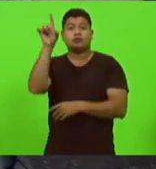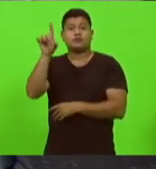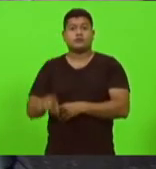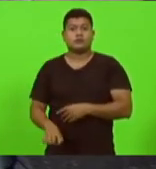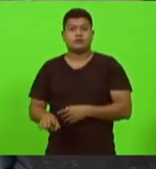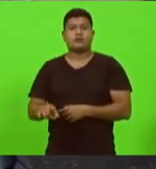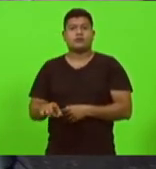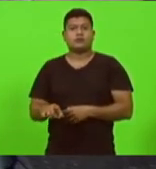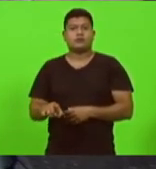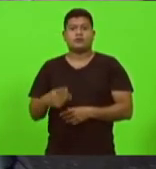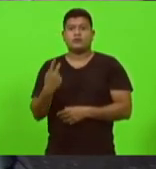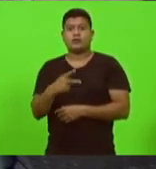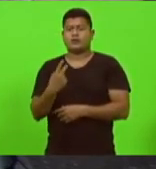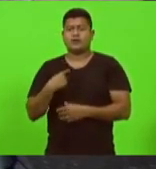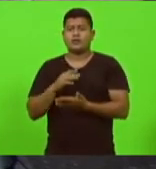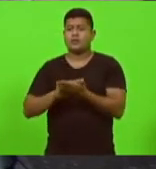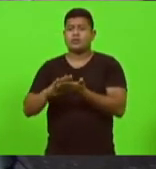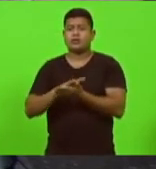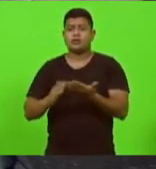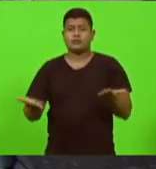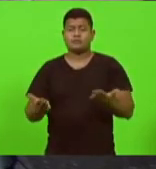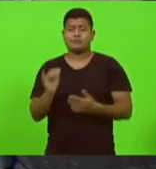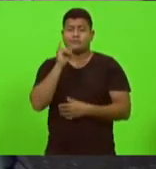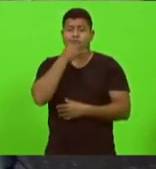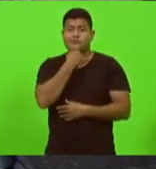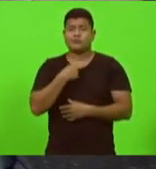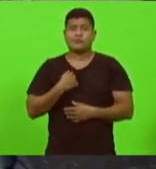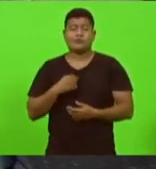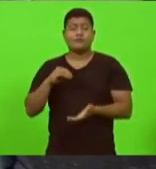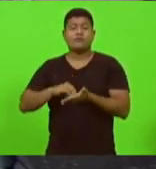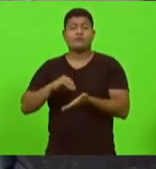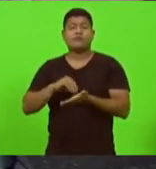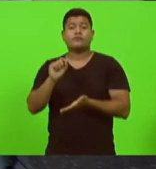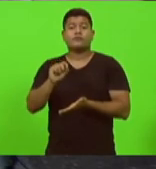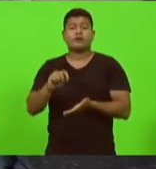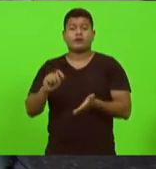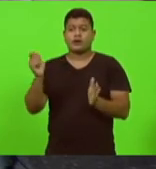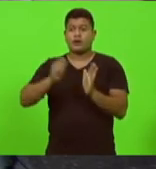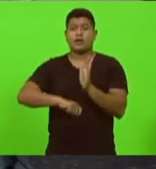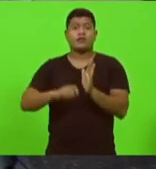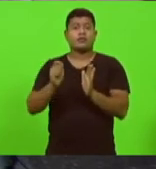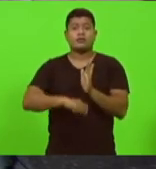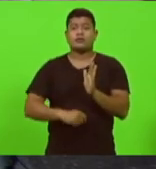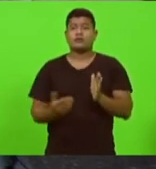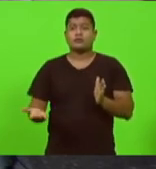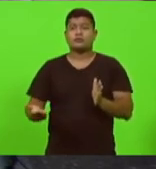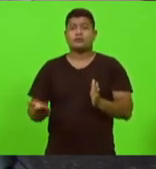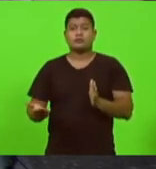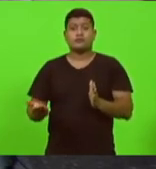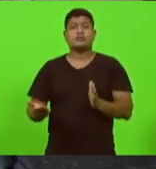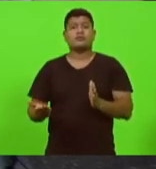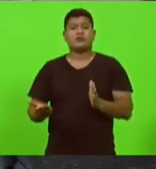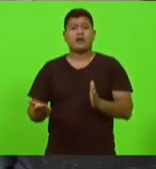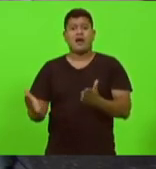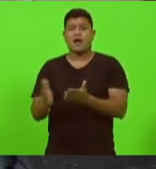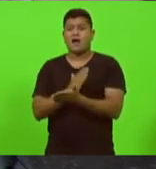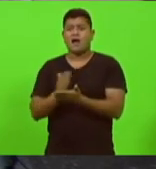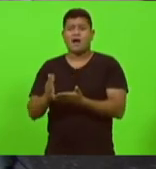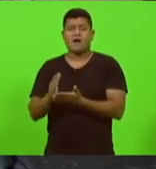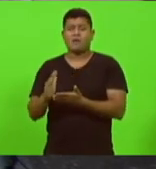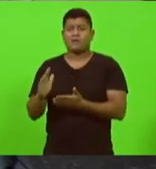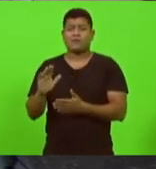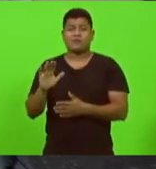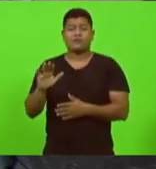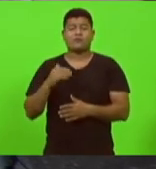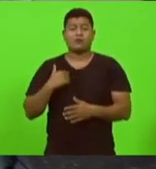só que infelizmente não conseguia as assinaturas e eu recebi cada desculpa que era de dar